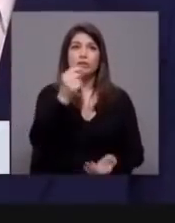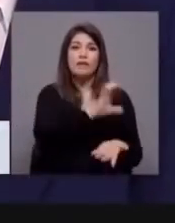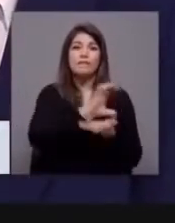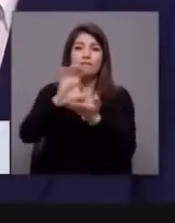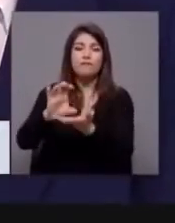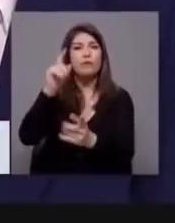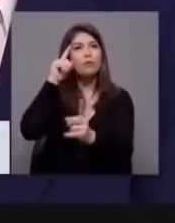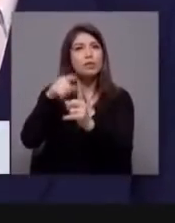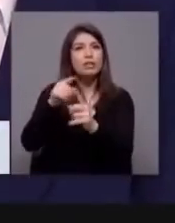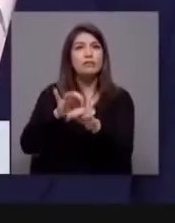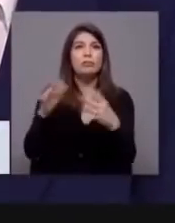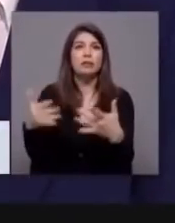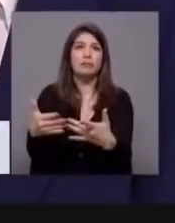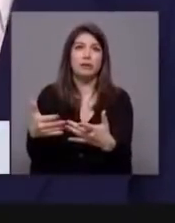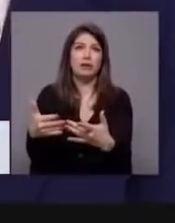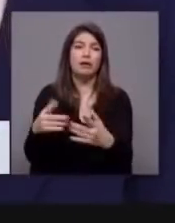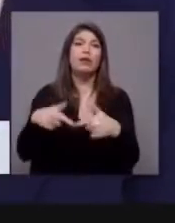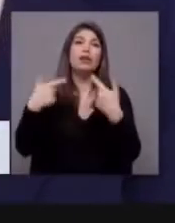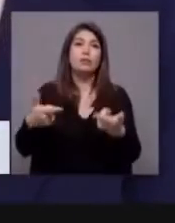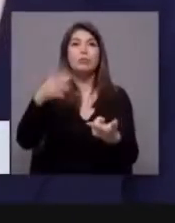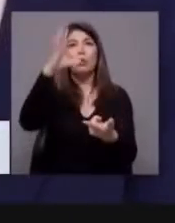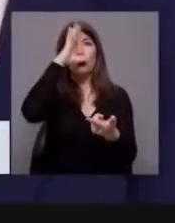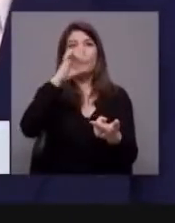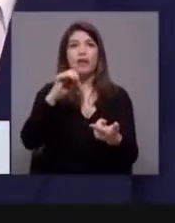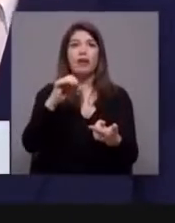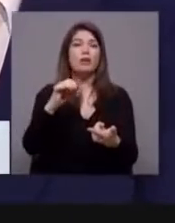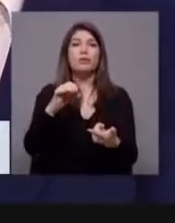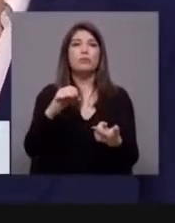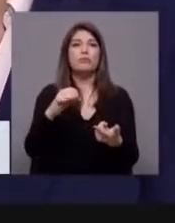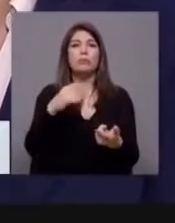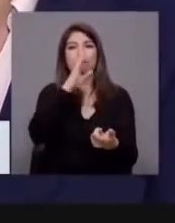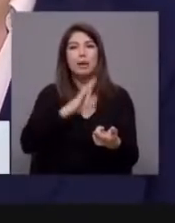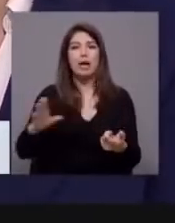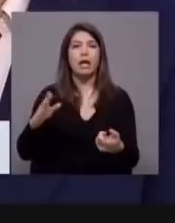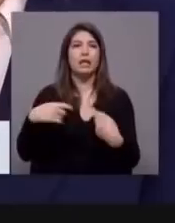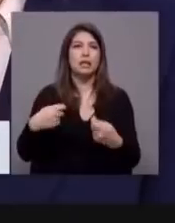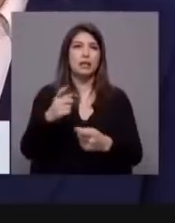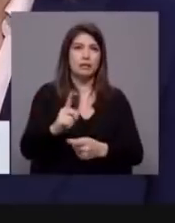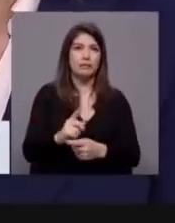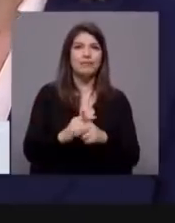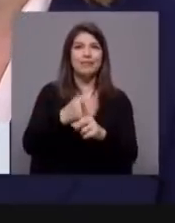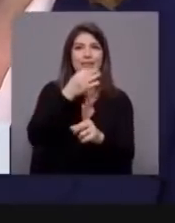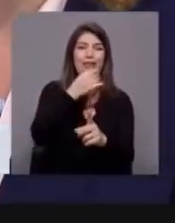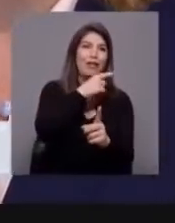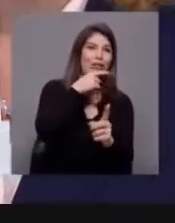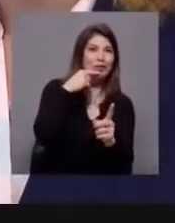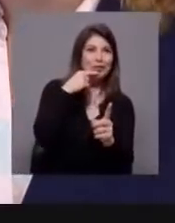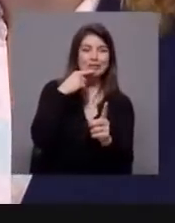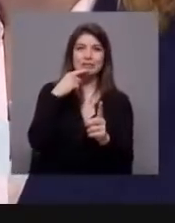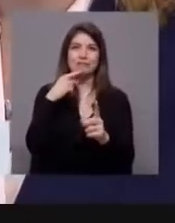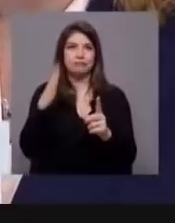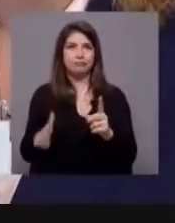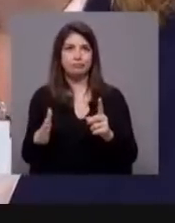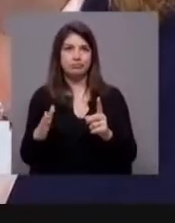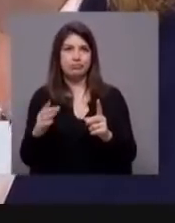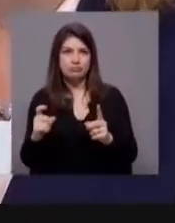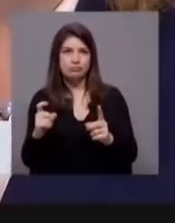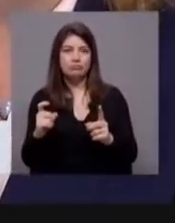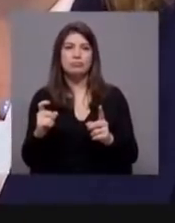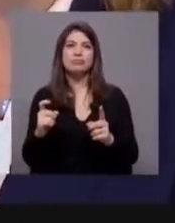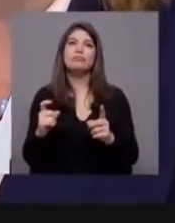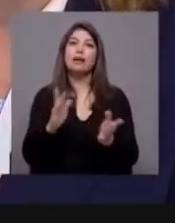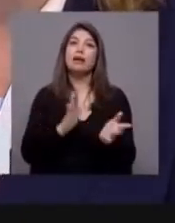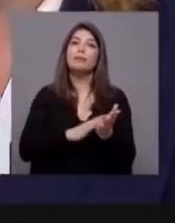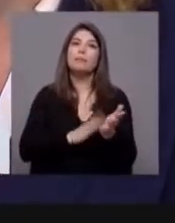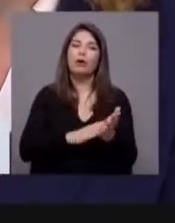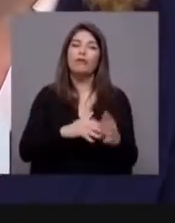que depois o Governo não quis utilizar. A questão do mel e do fel é a prova do que se faz